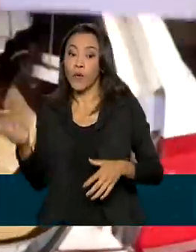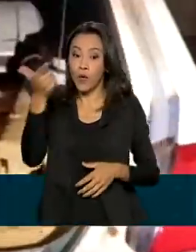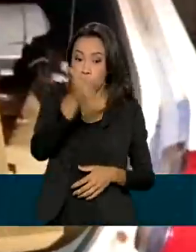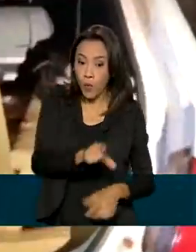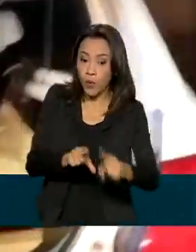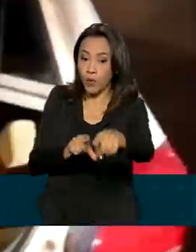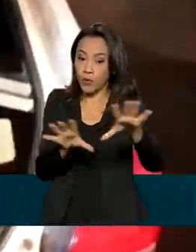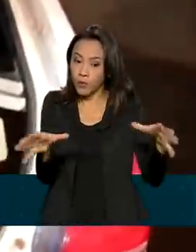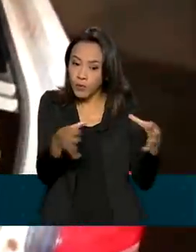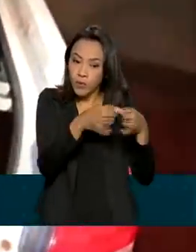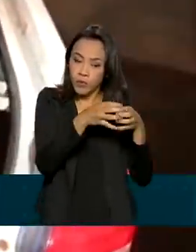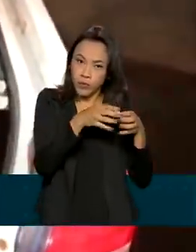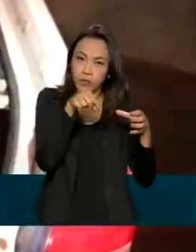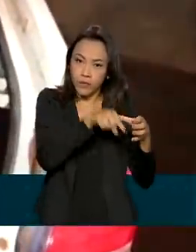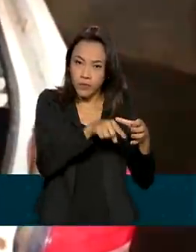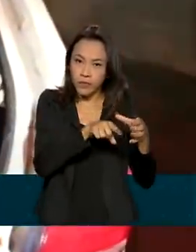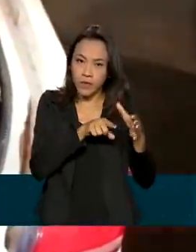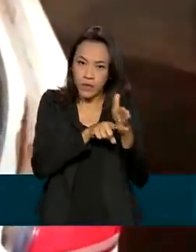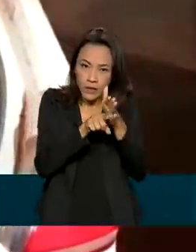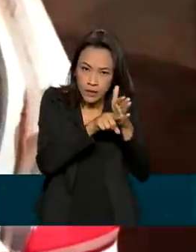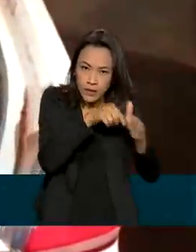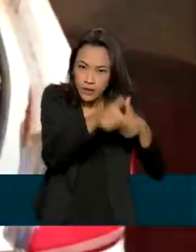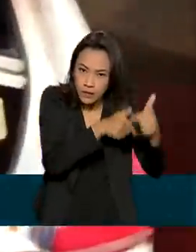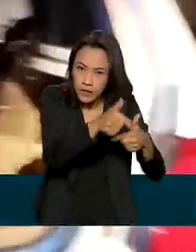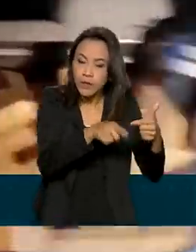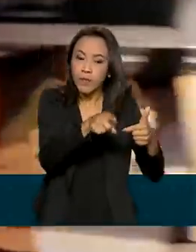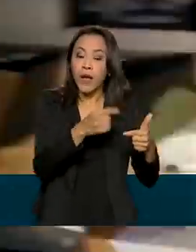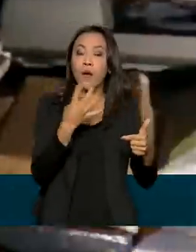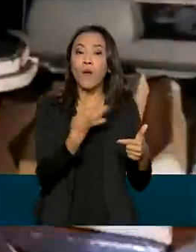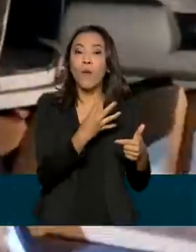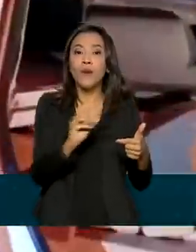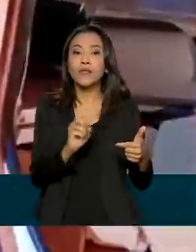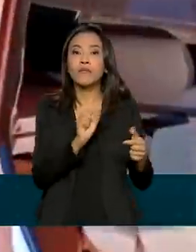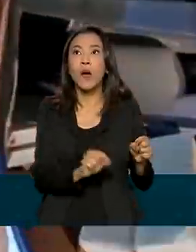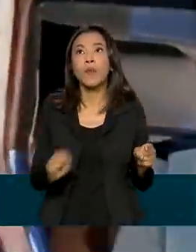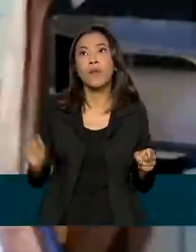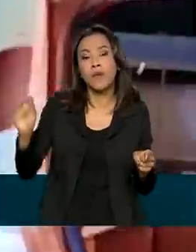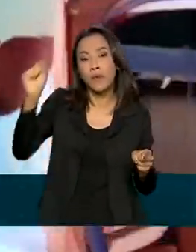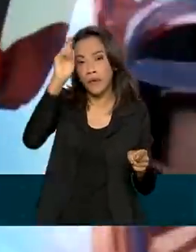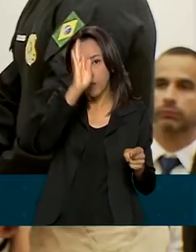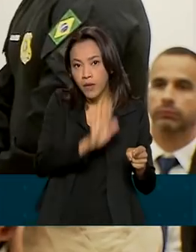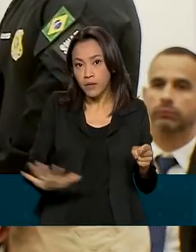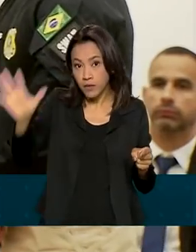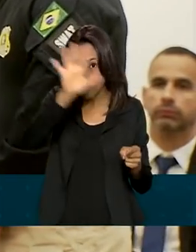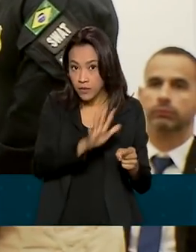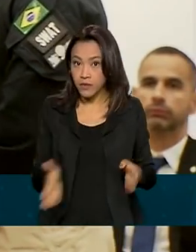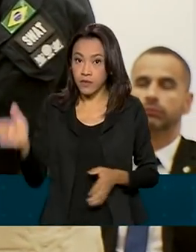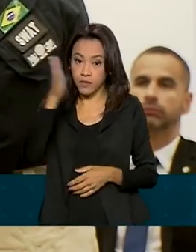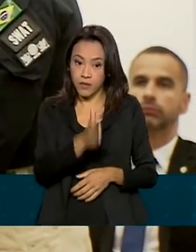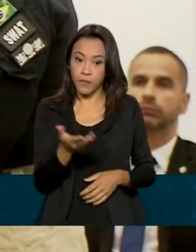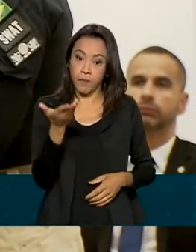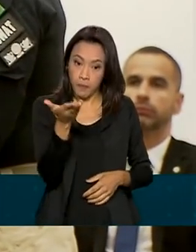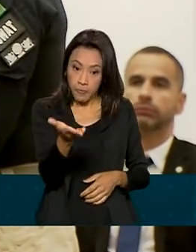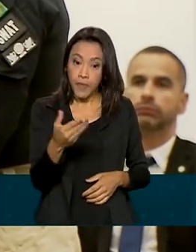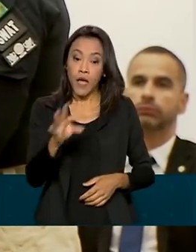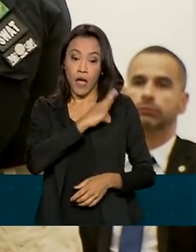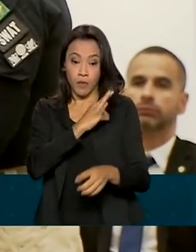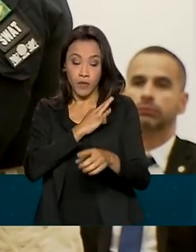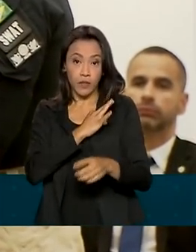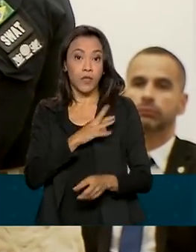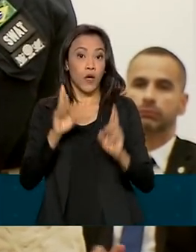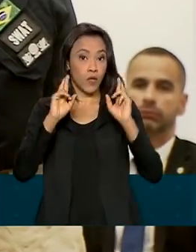simultâneas em 400 pontos do país nas unidades da PRF. A instituição ainda